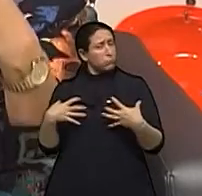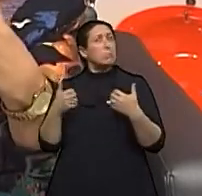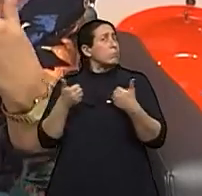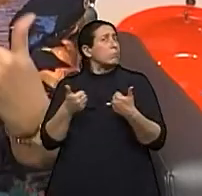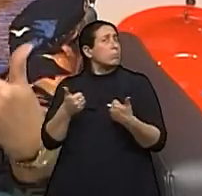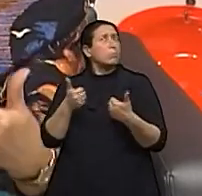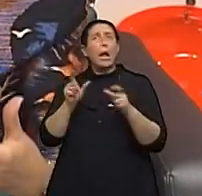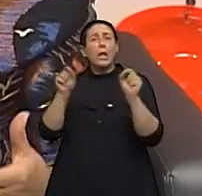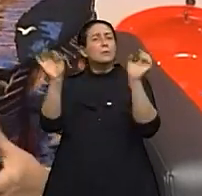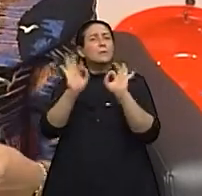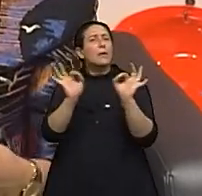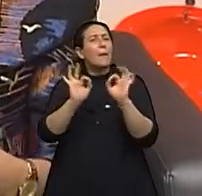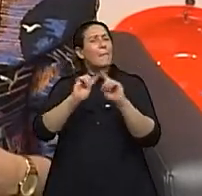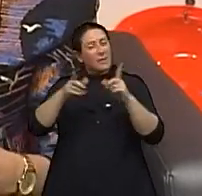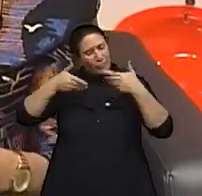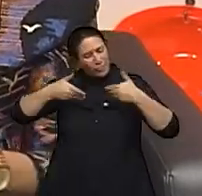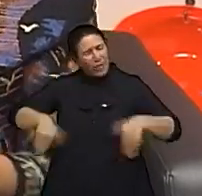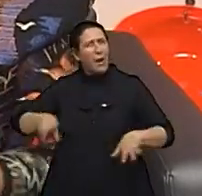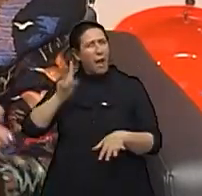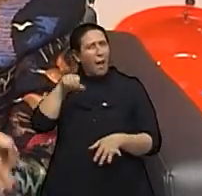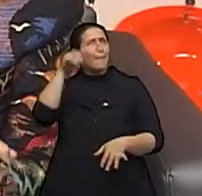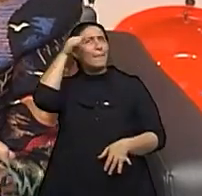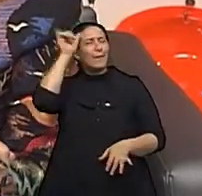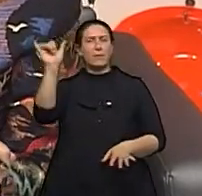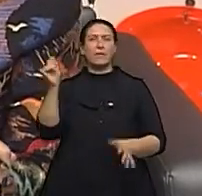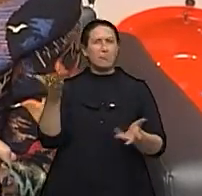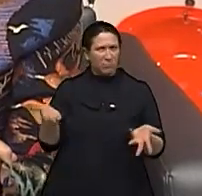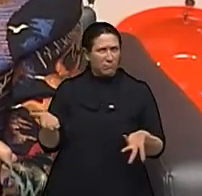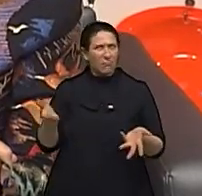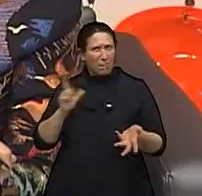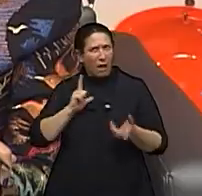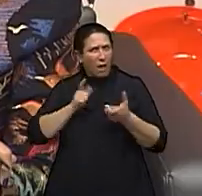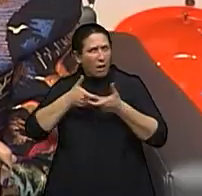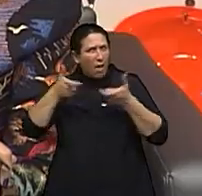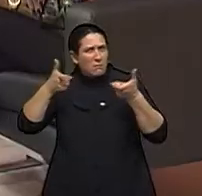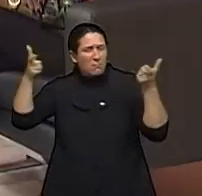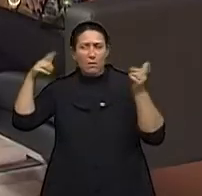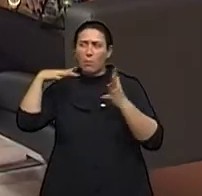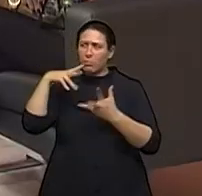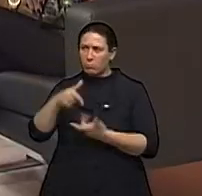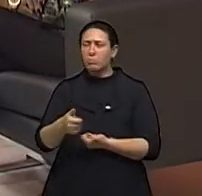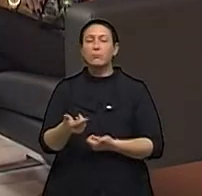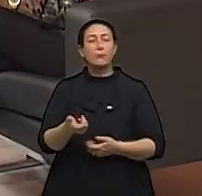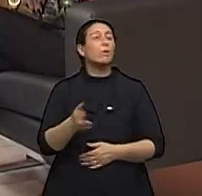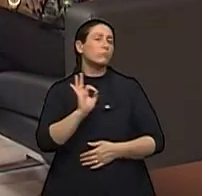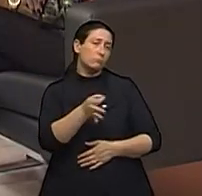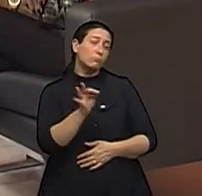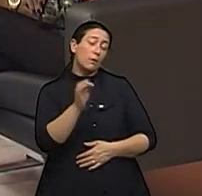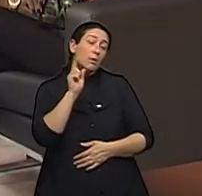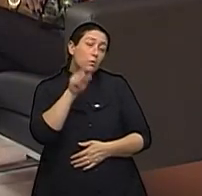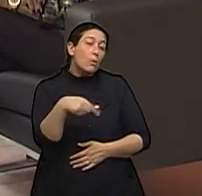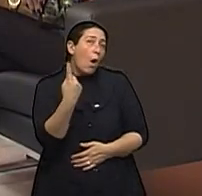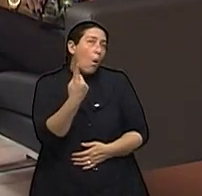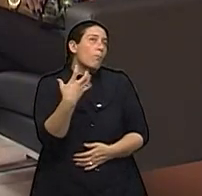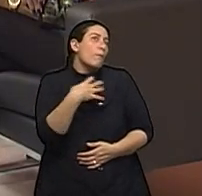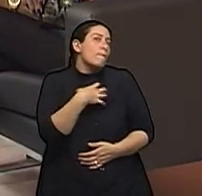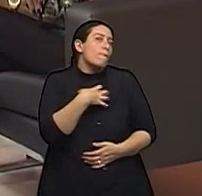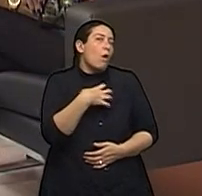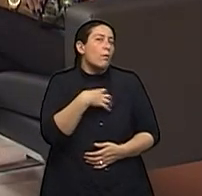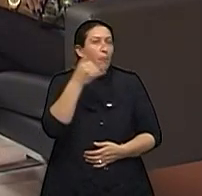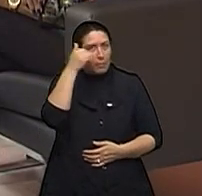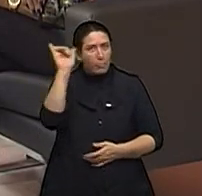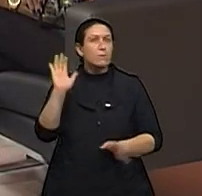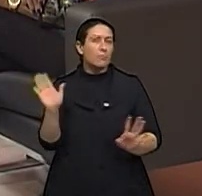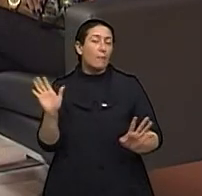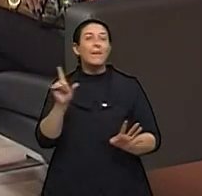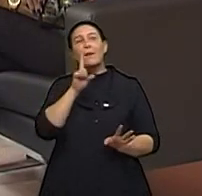para prevenir. Isso está crescendo no mundo? Isso é uma forma de prevenção, de diminuição